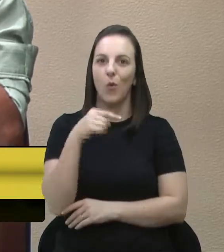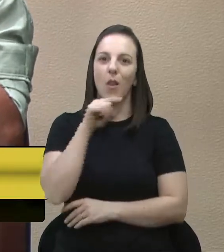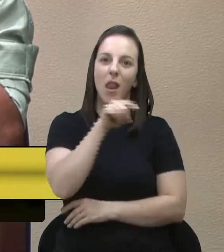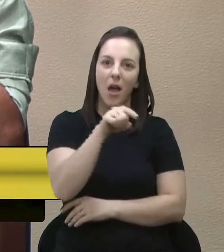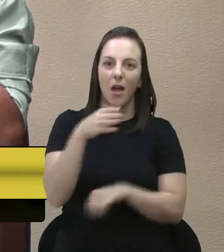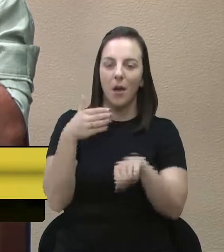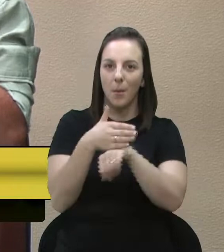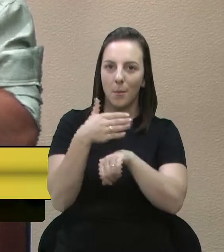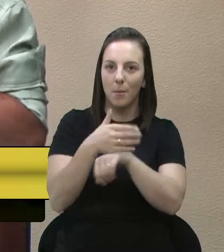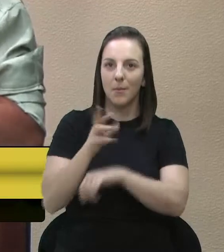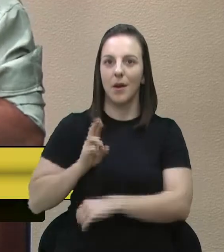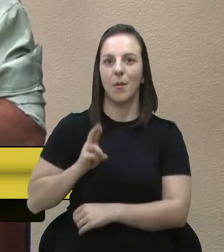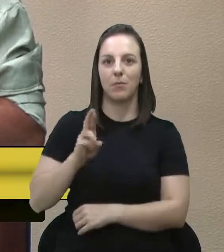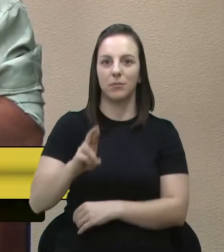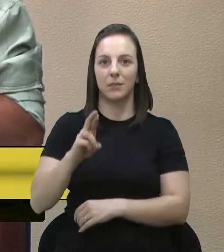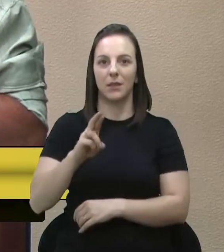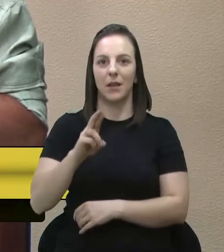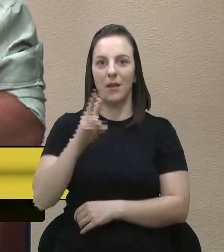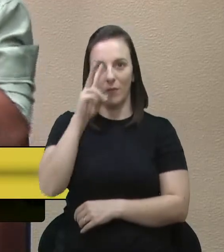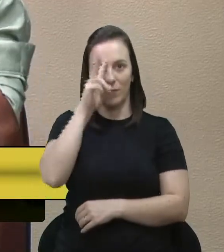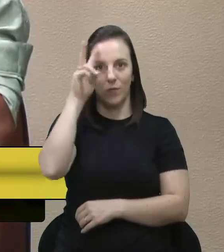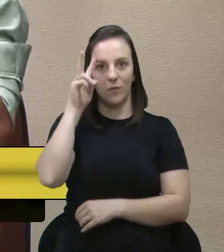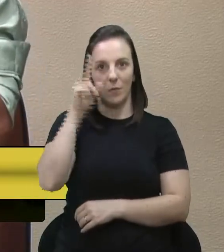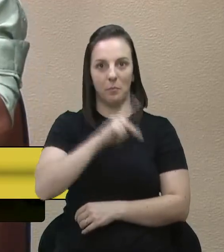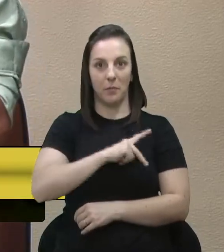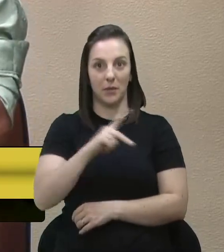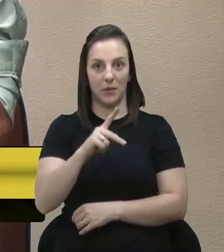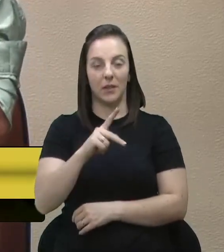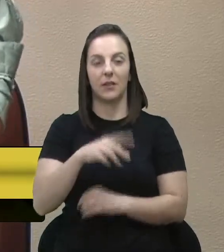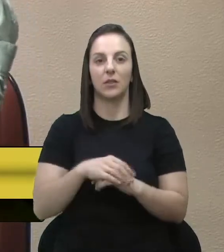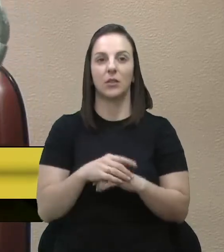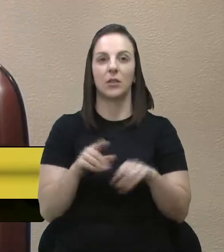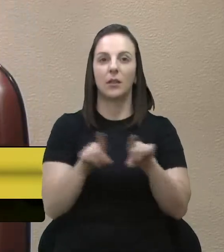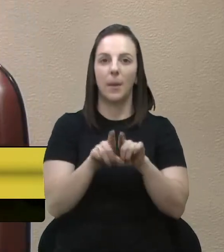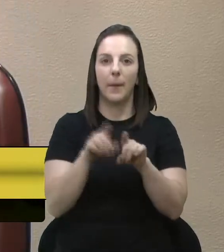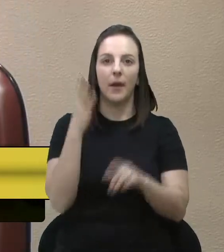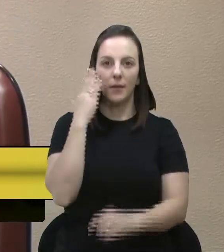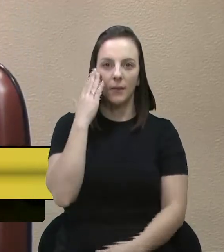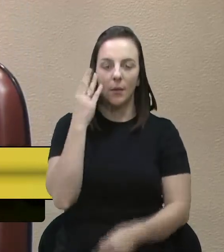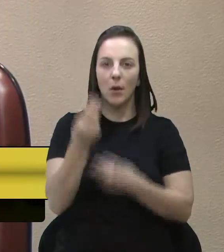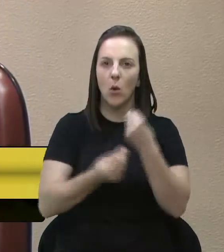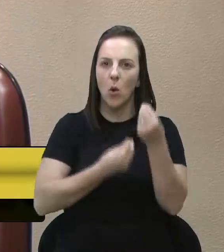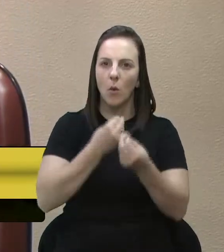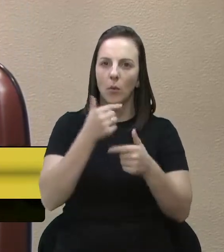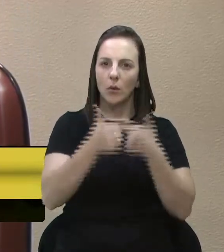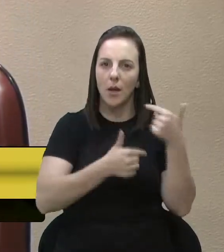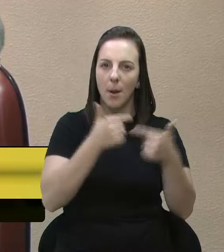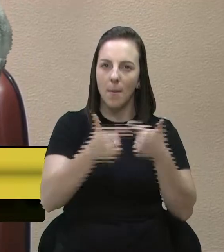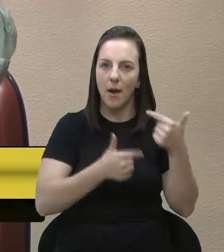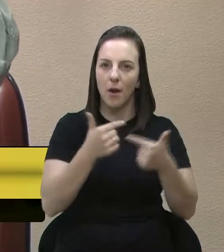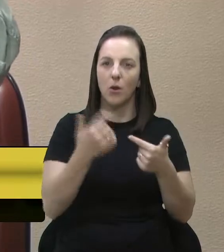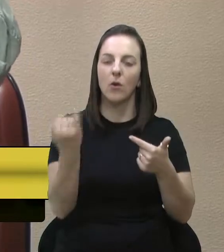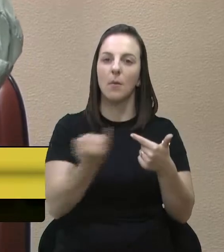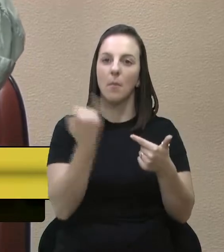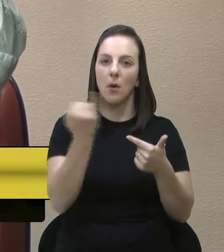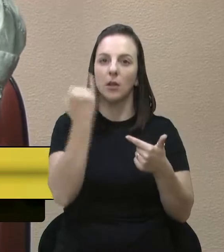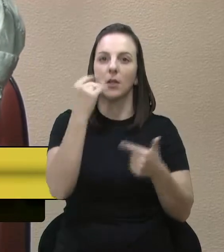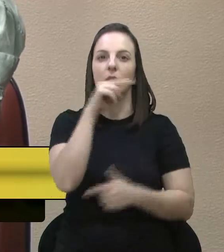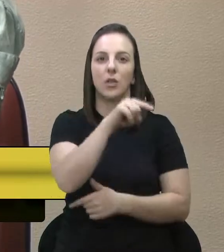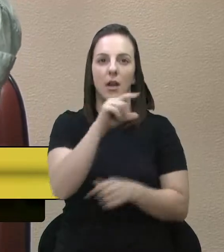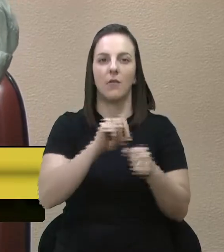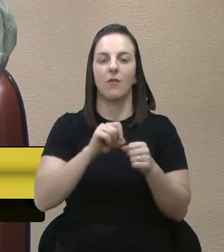Velocino Eze e saber do trabalho, da importância que o Coronel Fortes tem feito por nossa cidade.